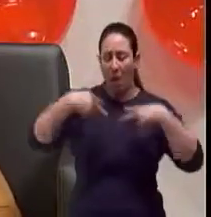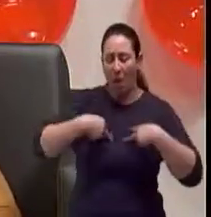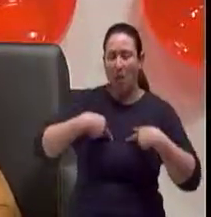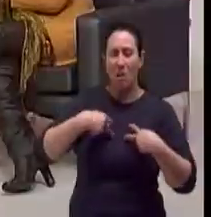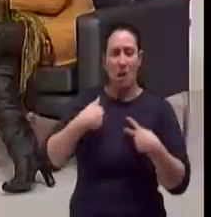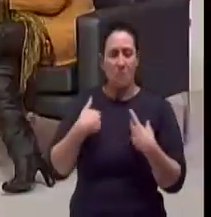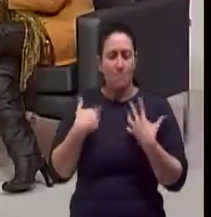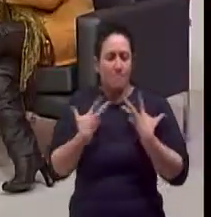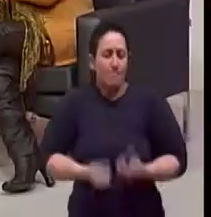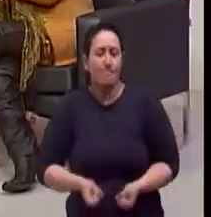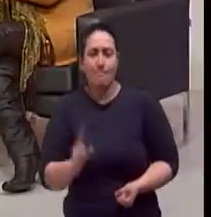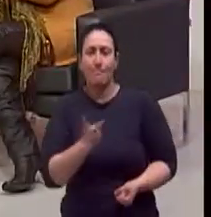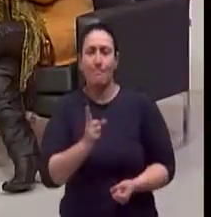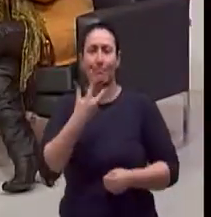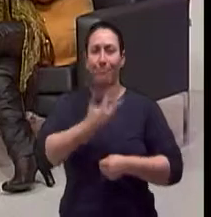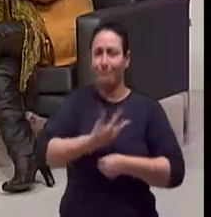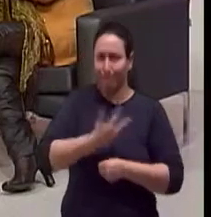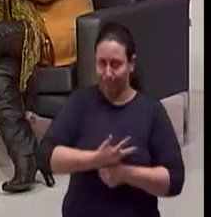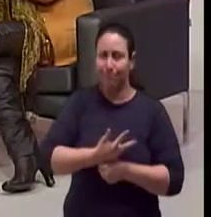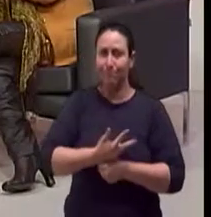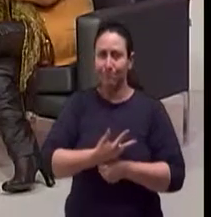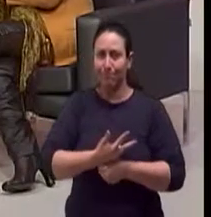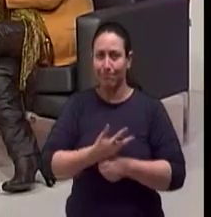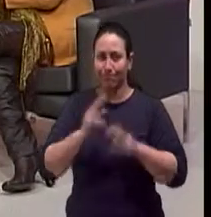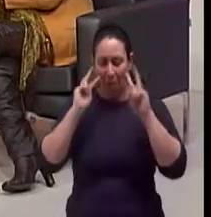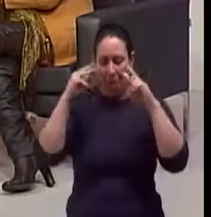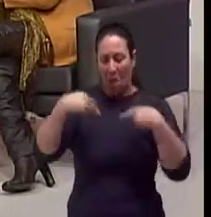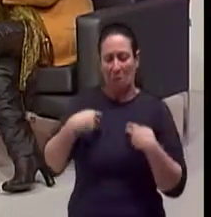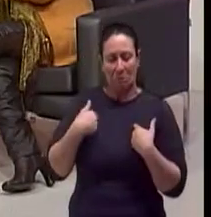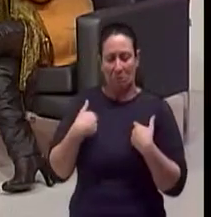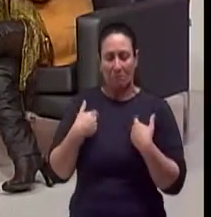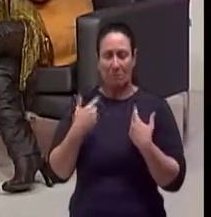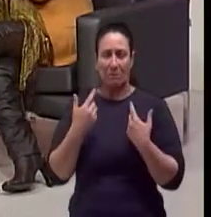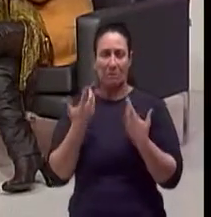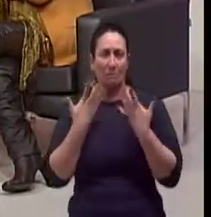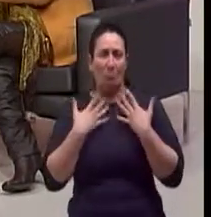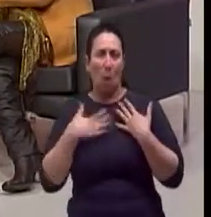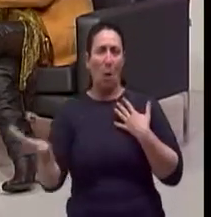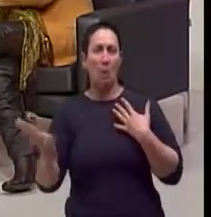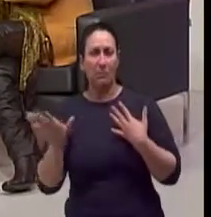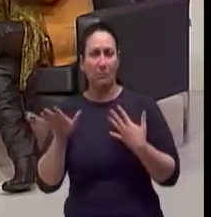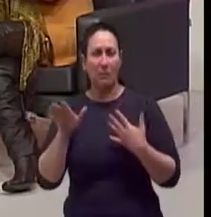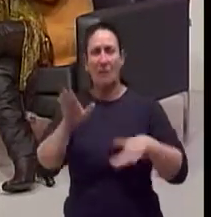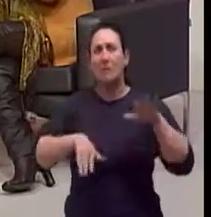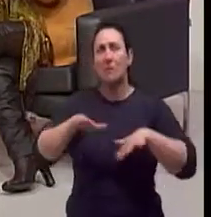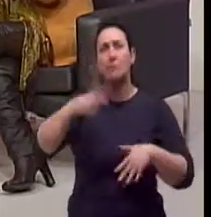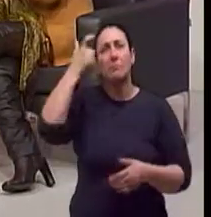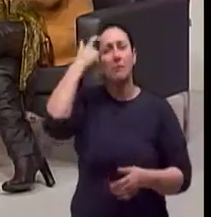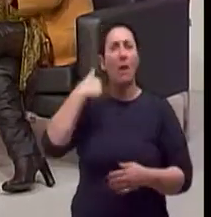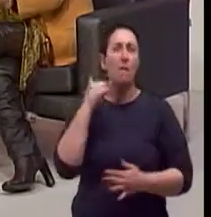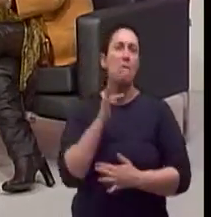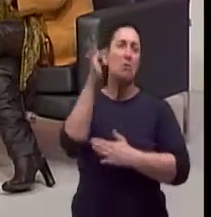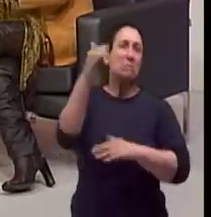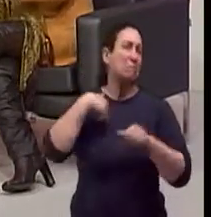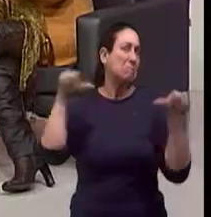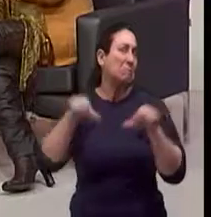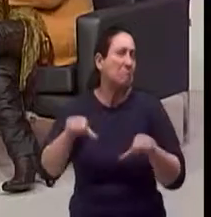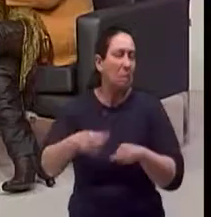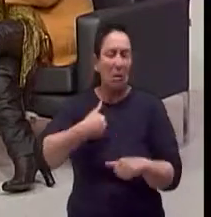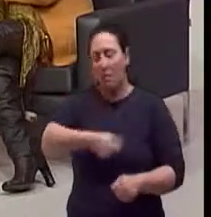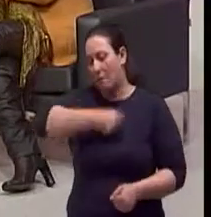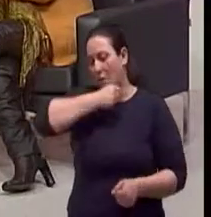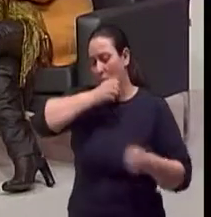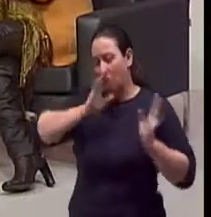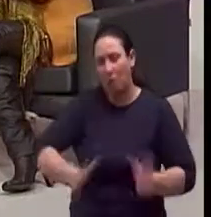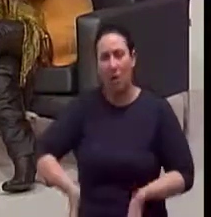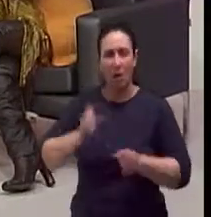dentro dele. Ele se autodiscrimina. Ele acha que ele não tem mais Vez, que ele não tem mais a sua posição na